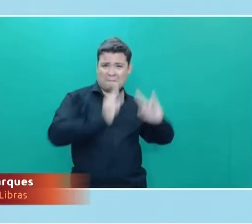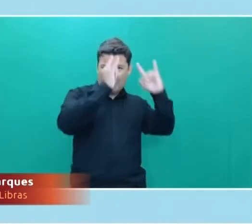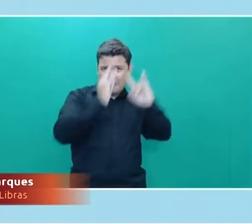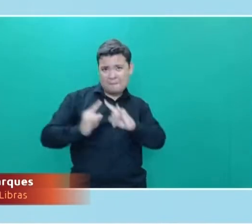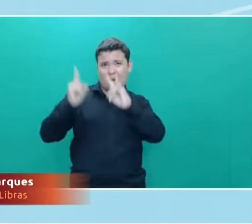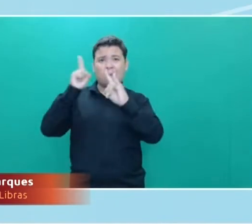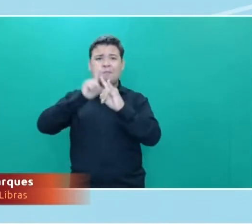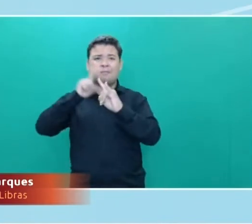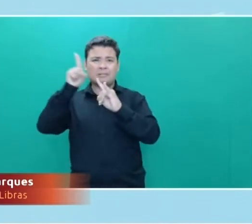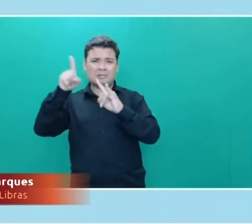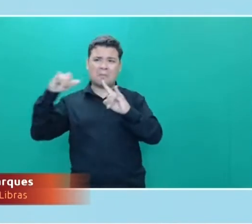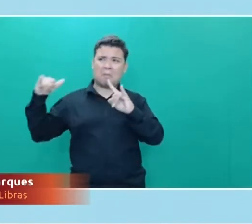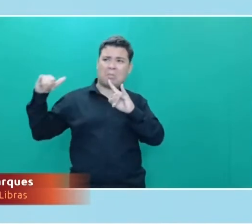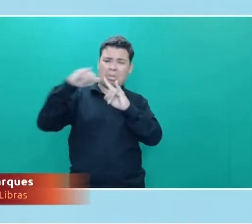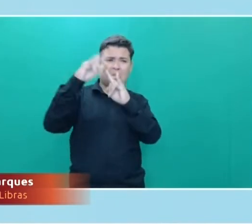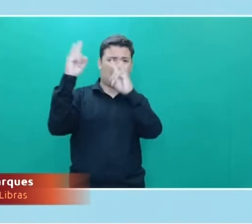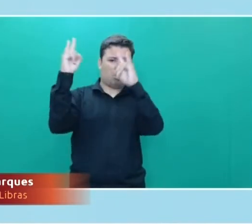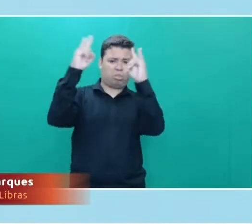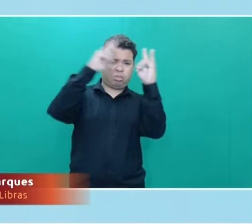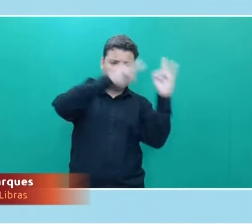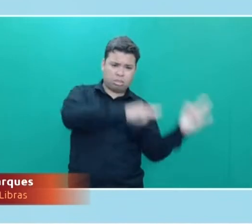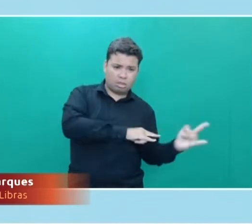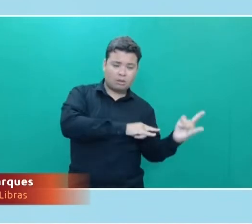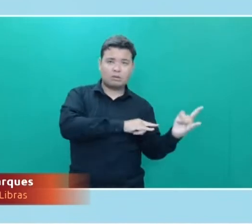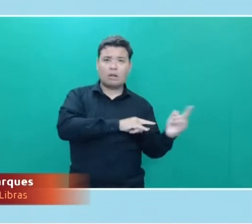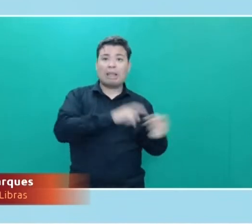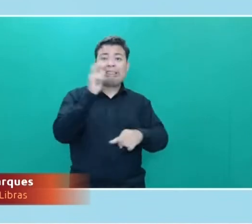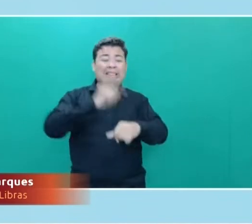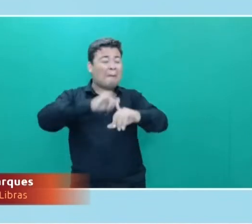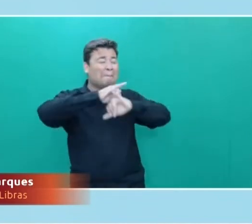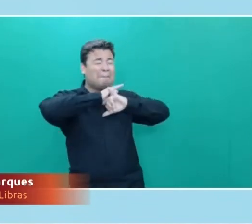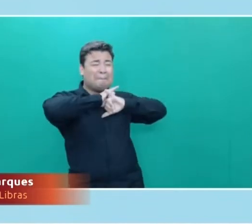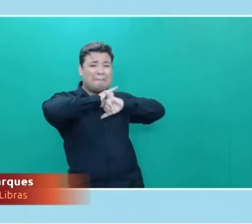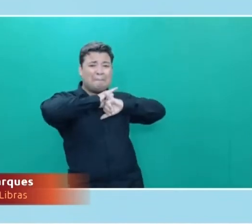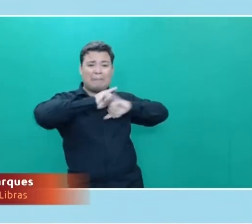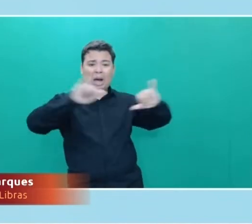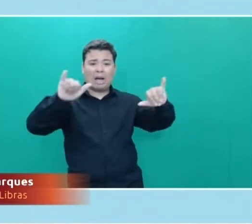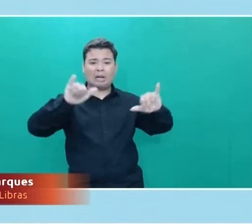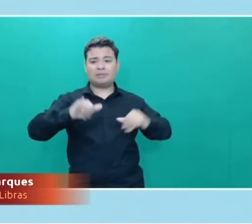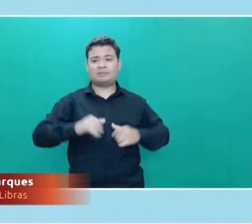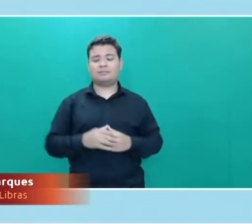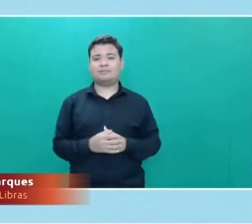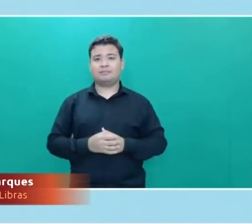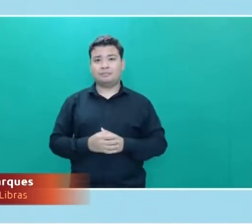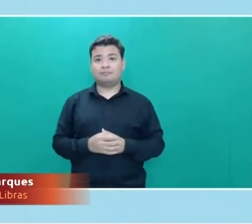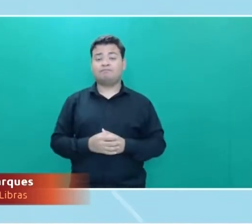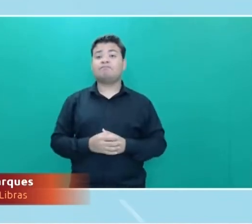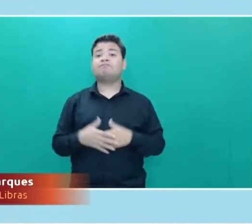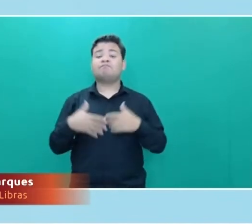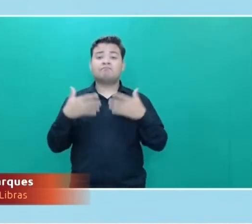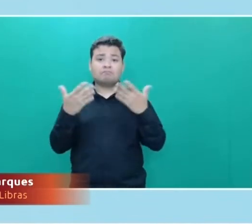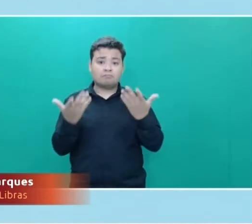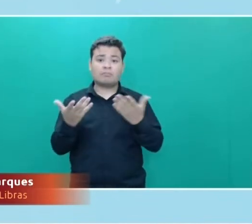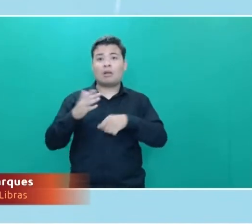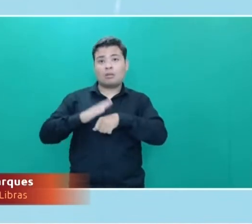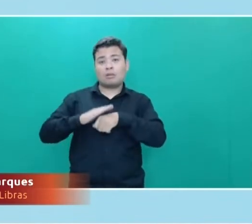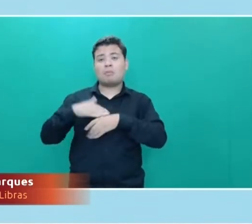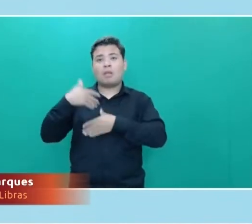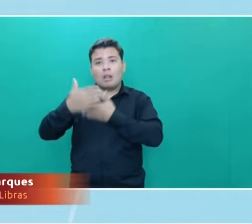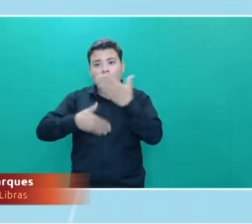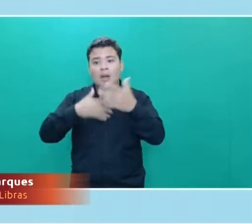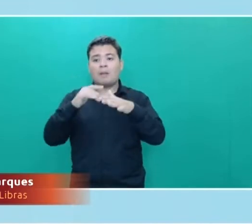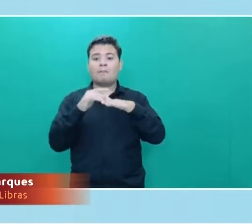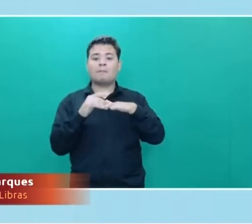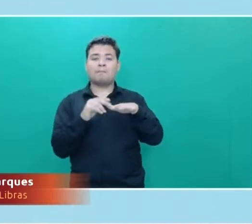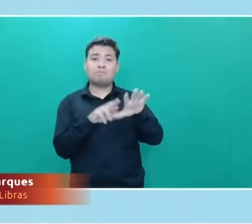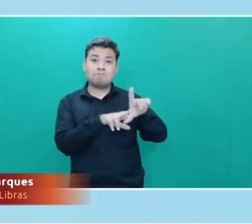Então, assim, com o passar do tempo, as mídias, elas facilitam a disseminação de informações, porém,